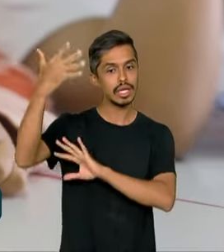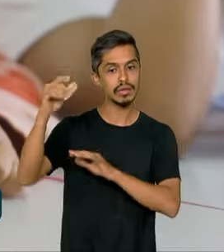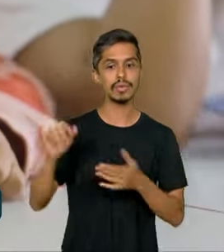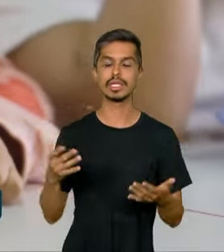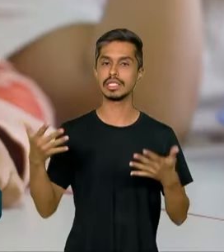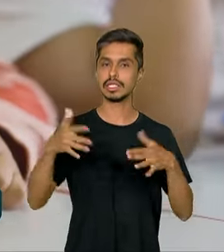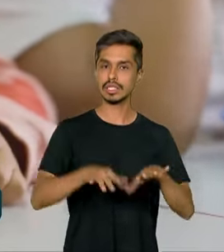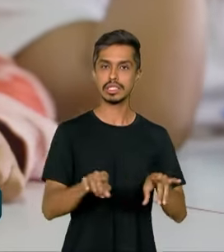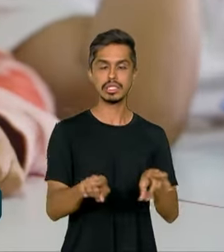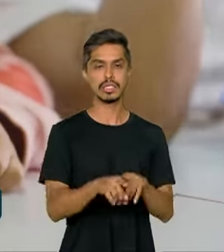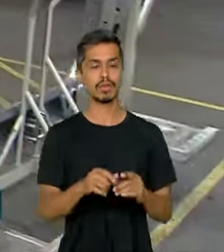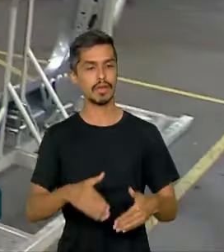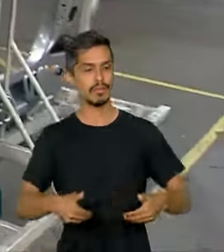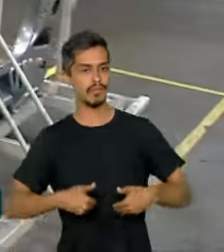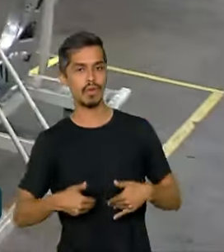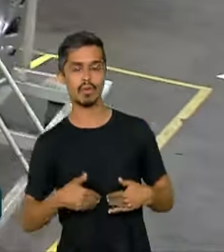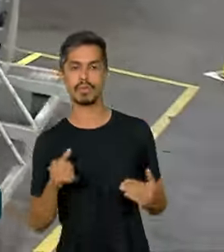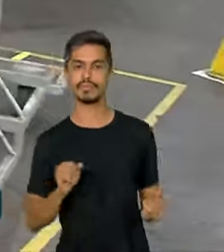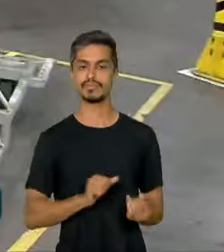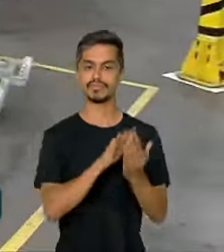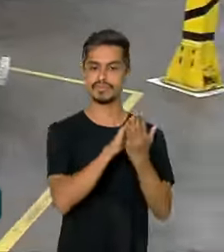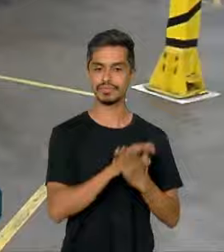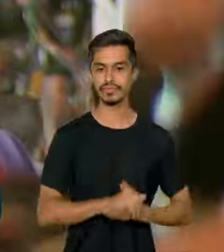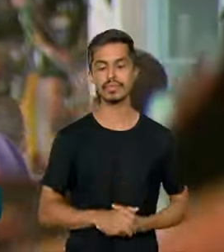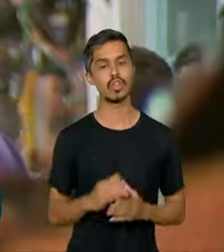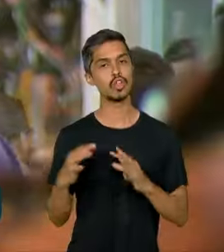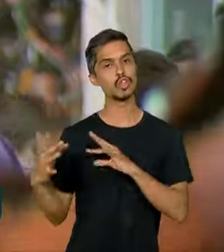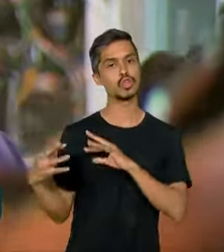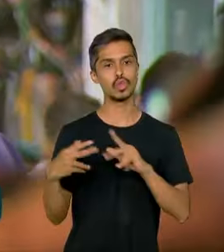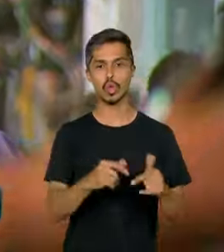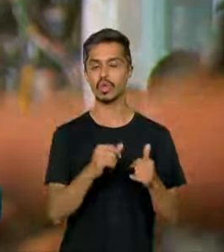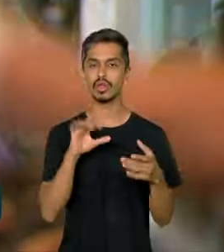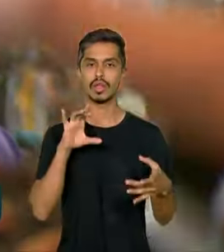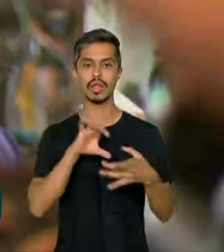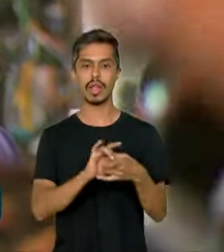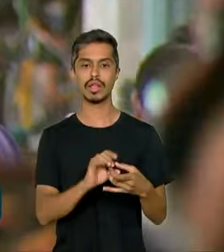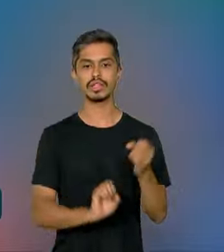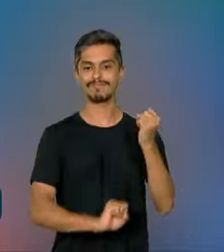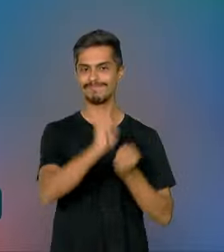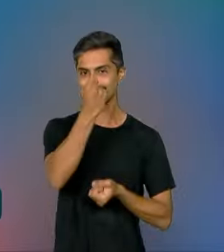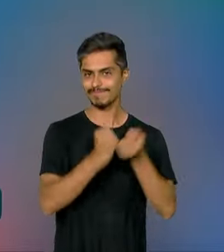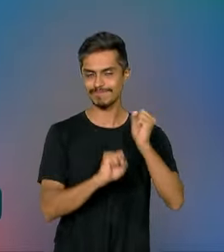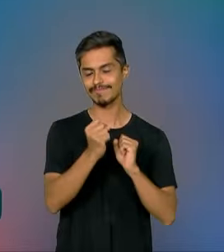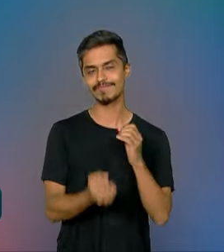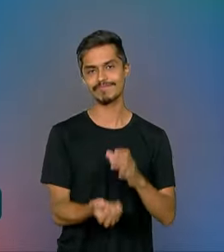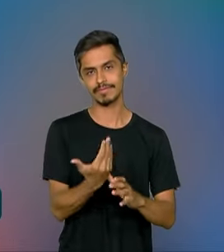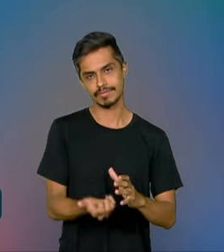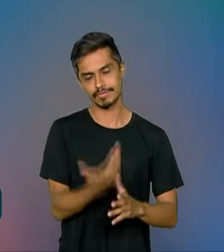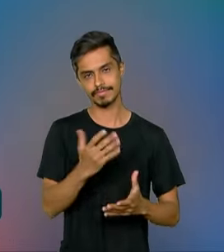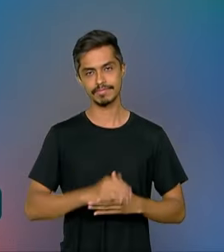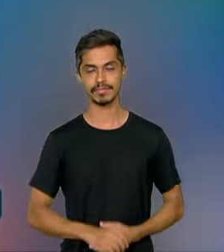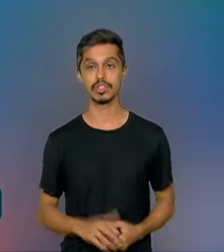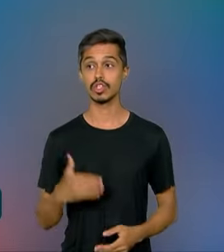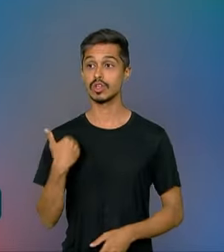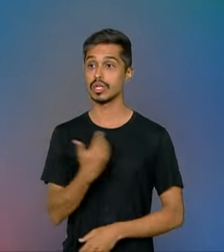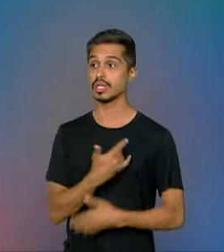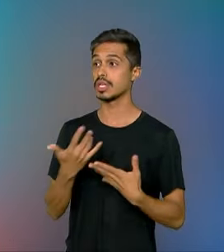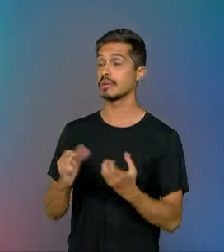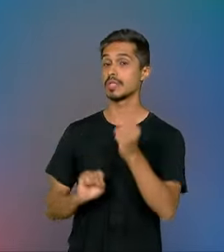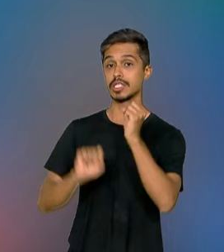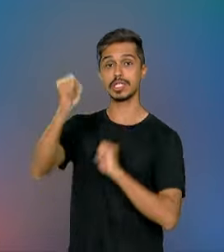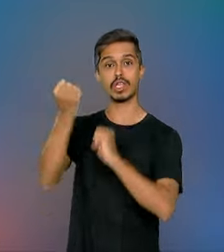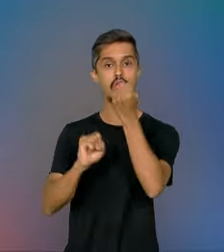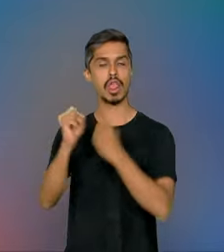inclusão e combate à fome. Todos ligados à produção industrial. O que nós queremos é uma indústria